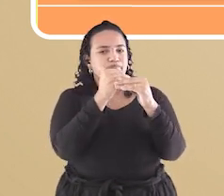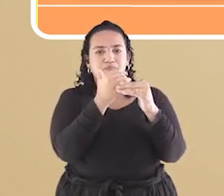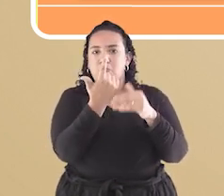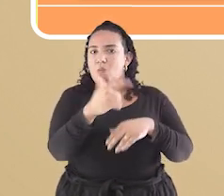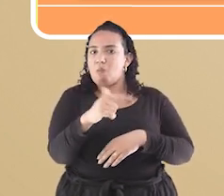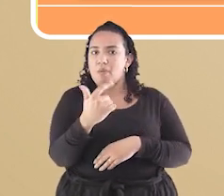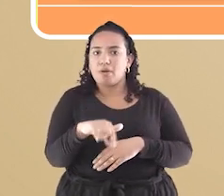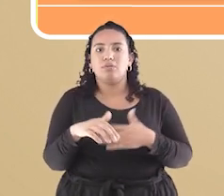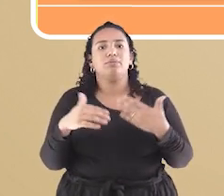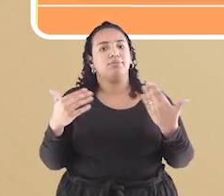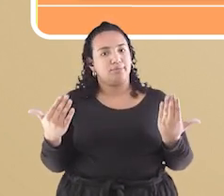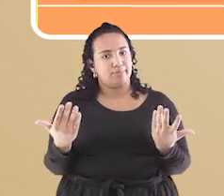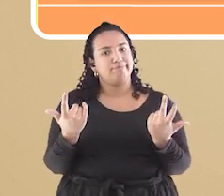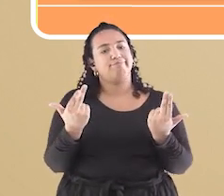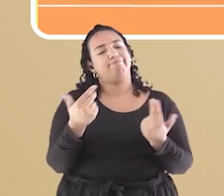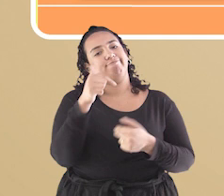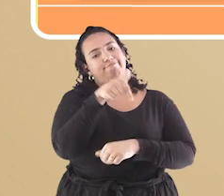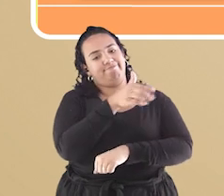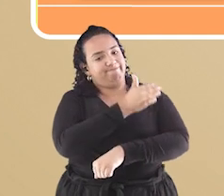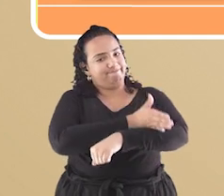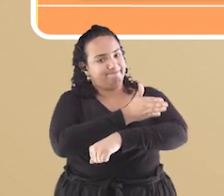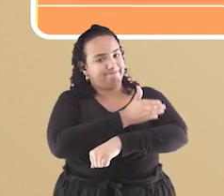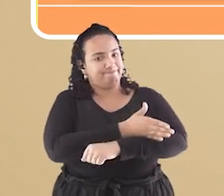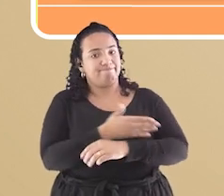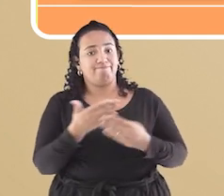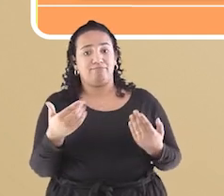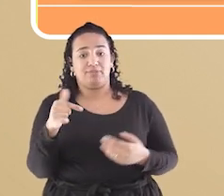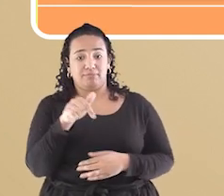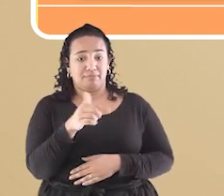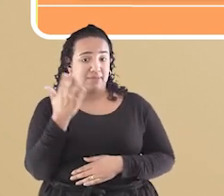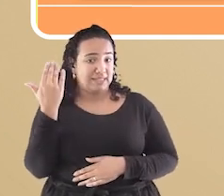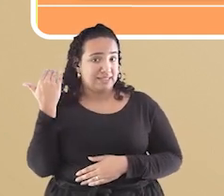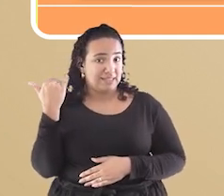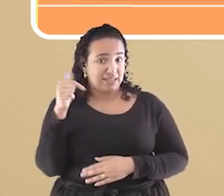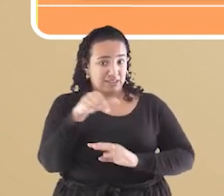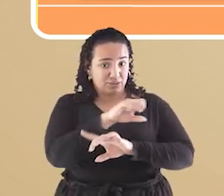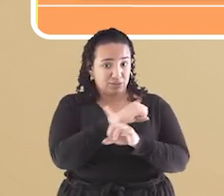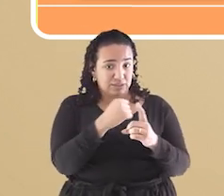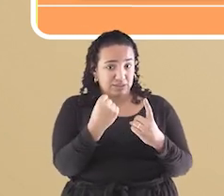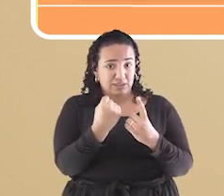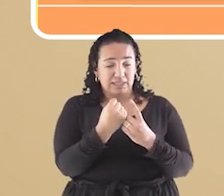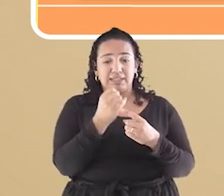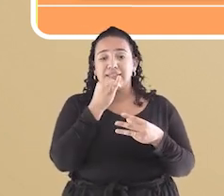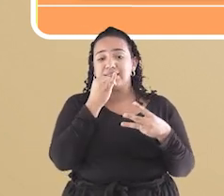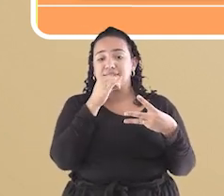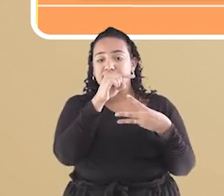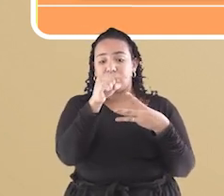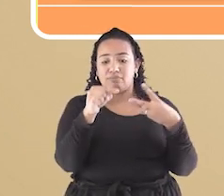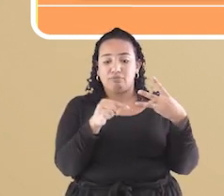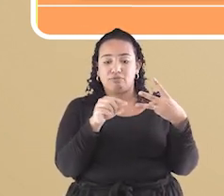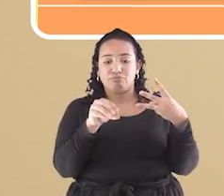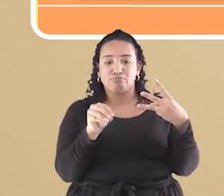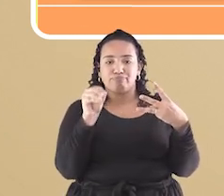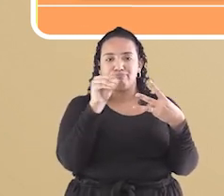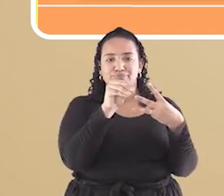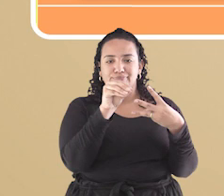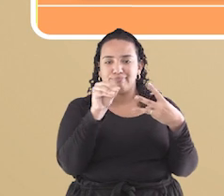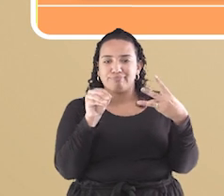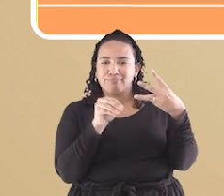sociedade medieval. A pirâmide social da época não permitia mobilidade lá na sociedade